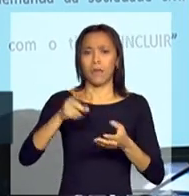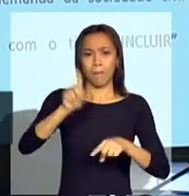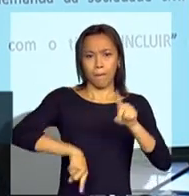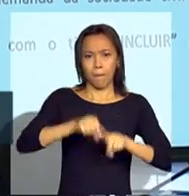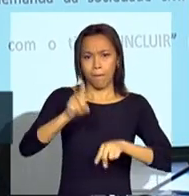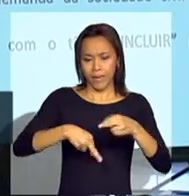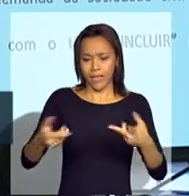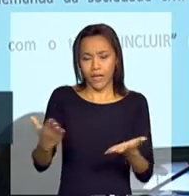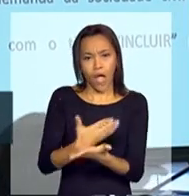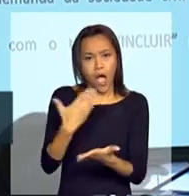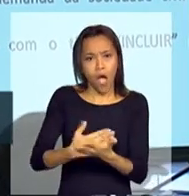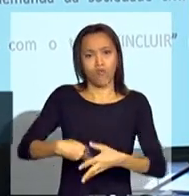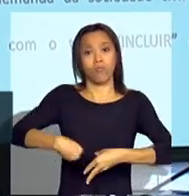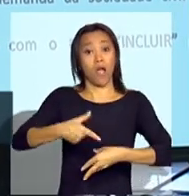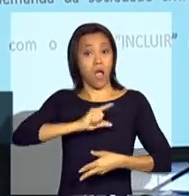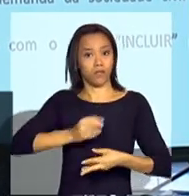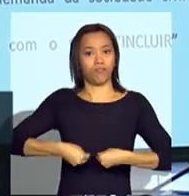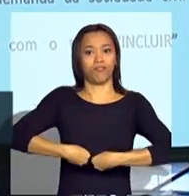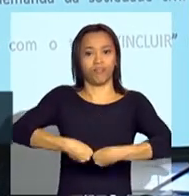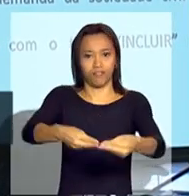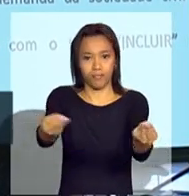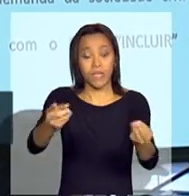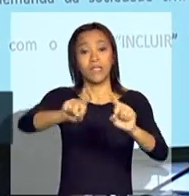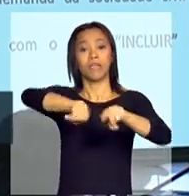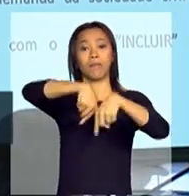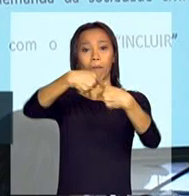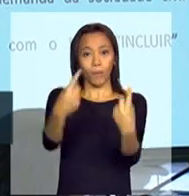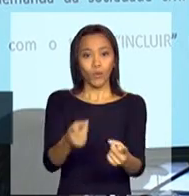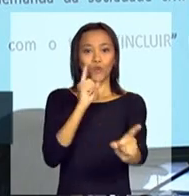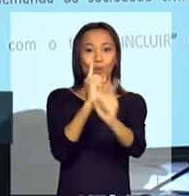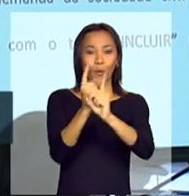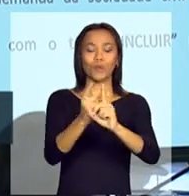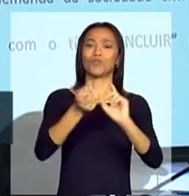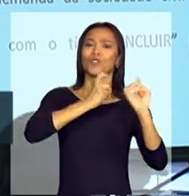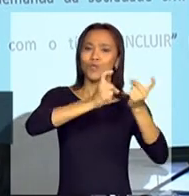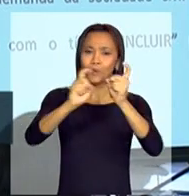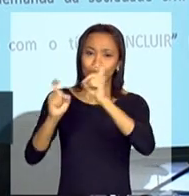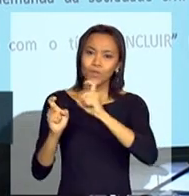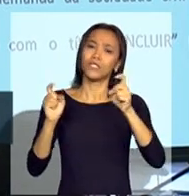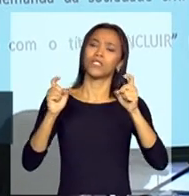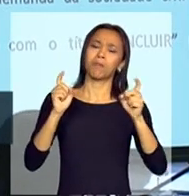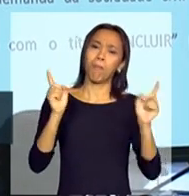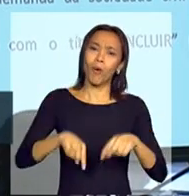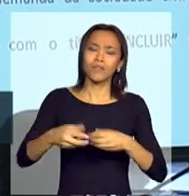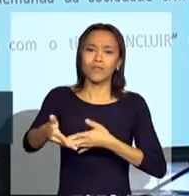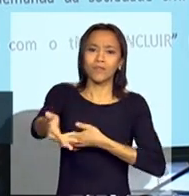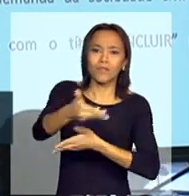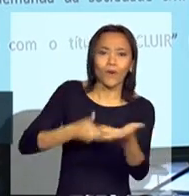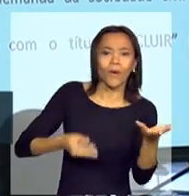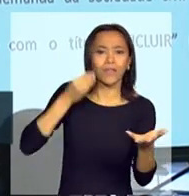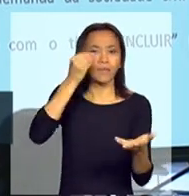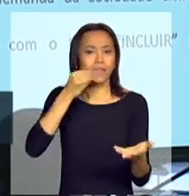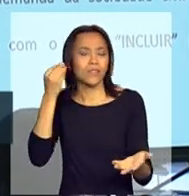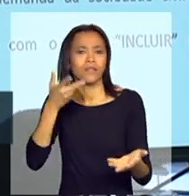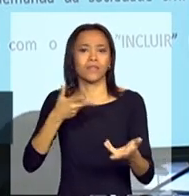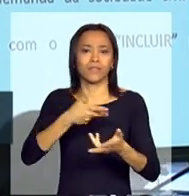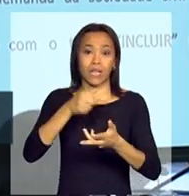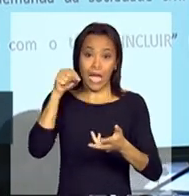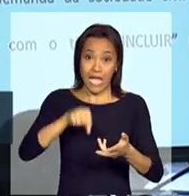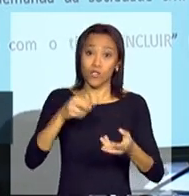antes para os senhores e fazer uma discussão que possa estar vendo essa troca e esse processo de elaboração.